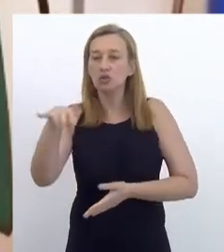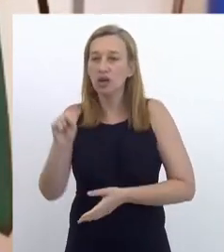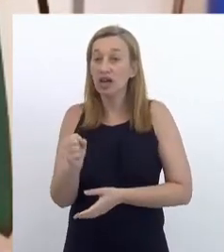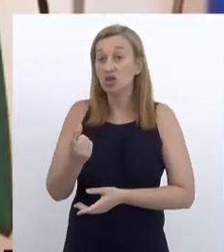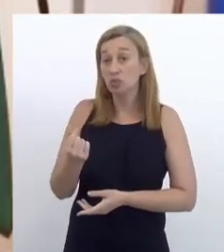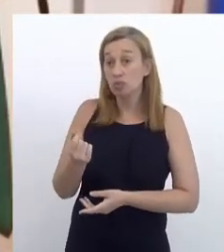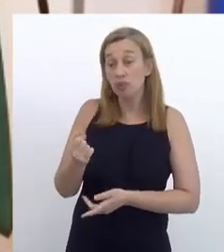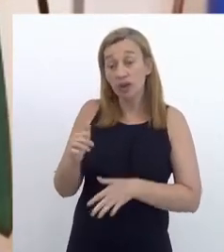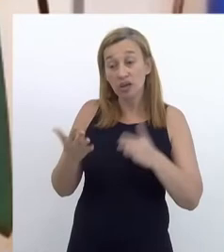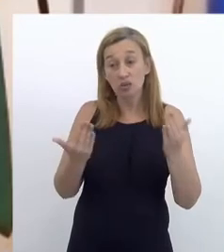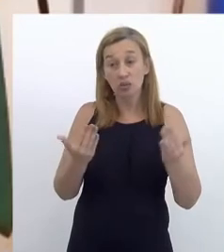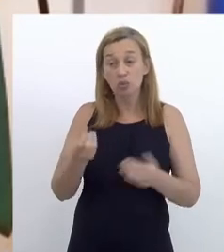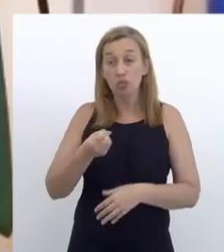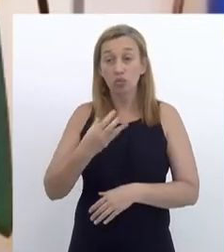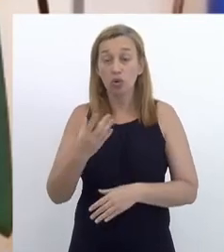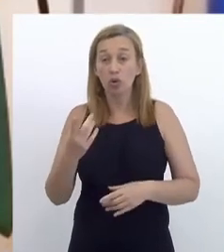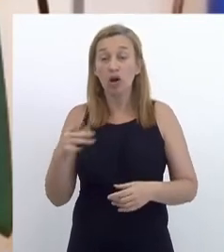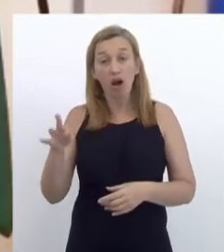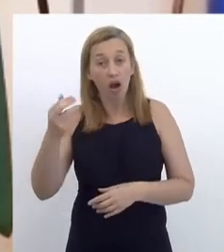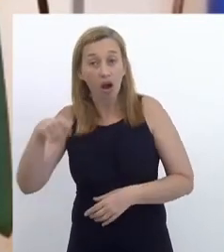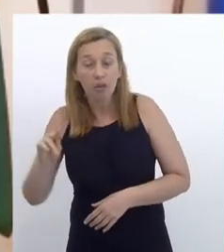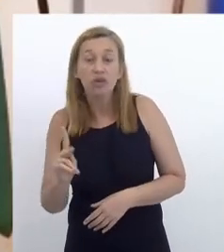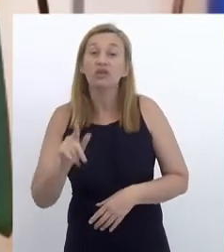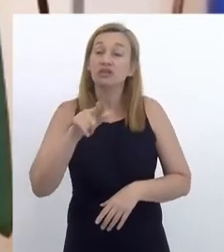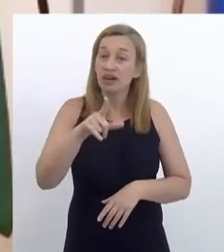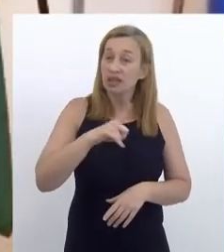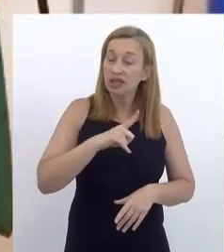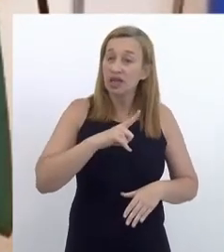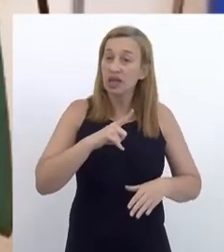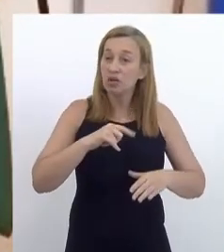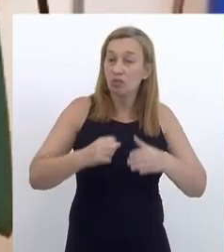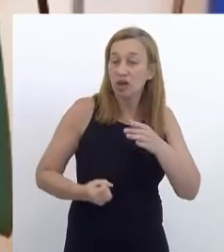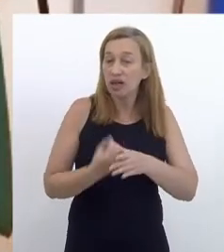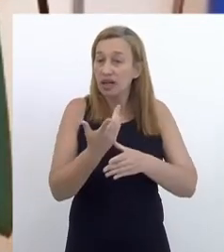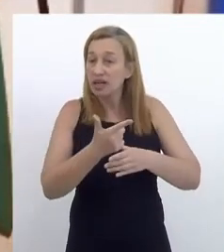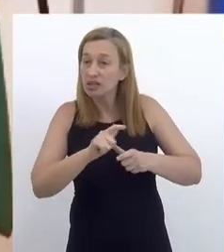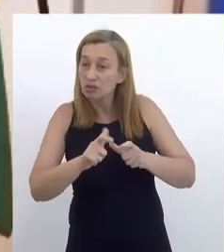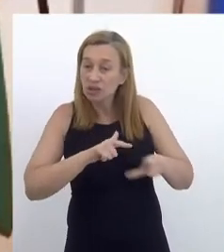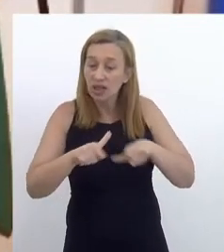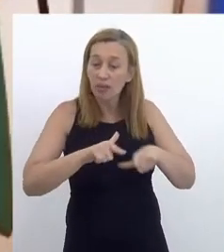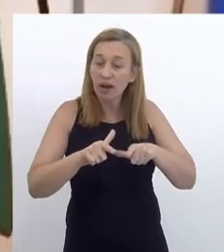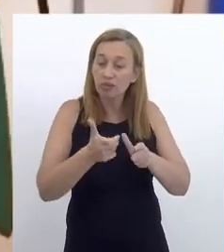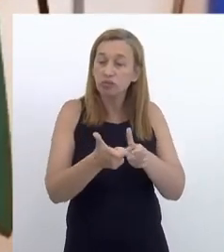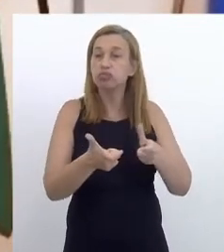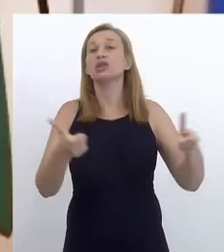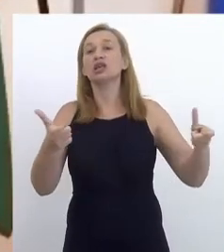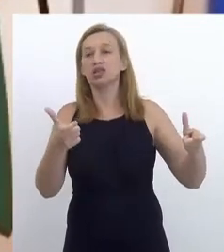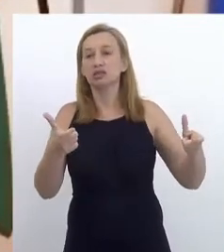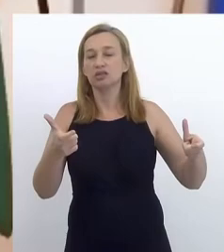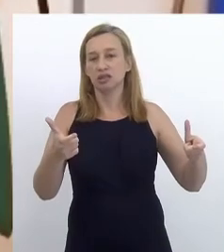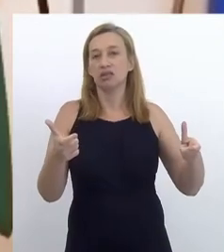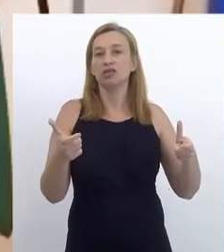diferenciado, considerado hub, você vai ter uma geração de emprego muito grande,